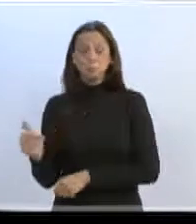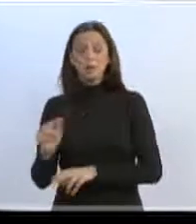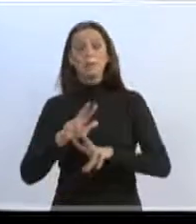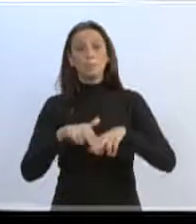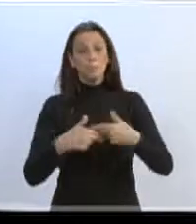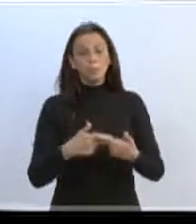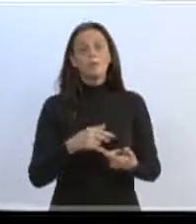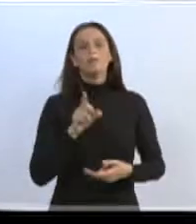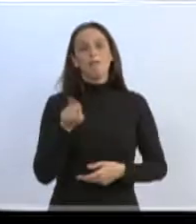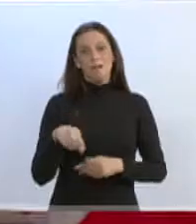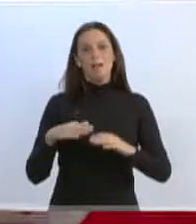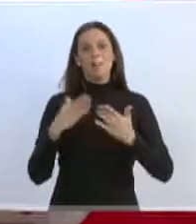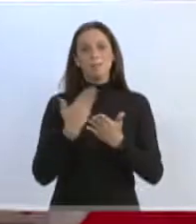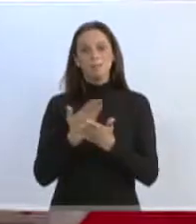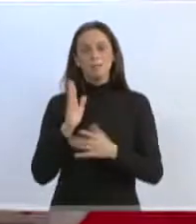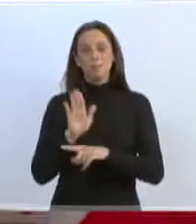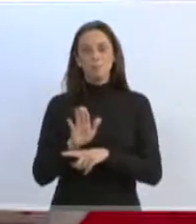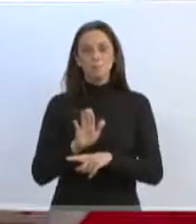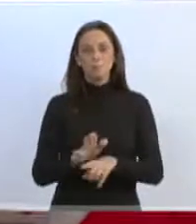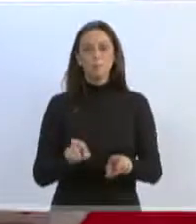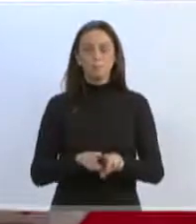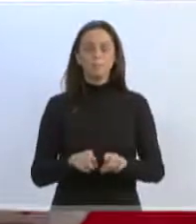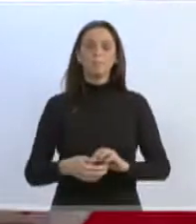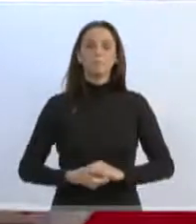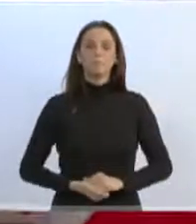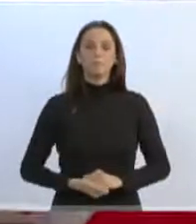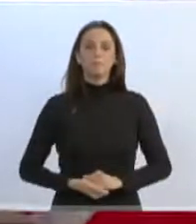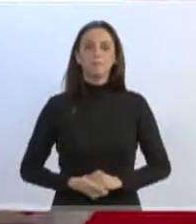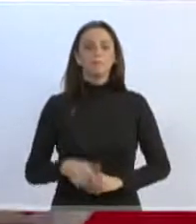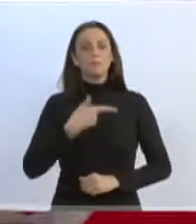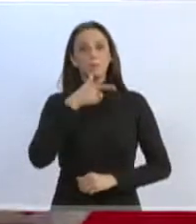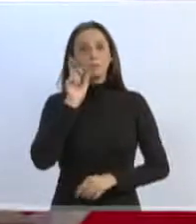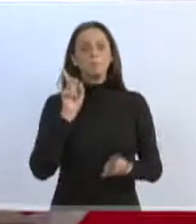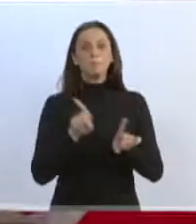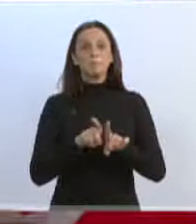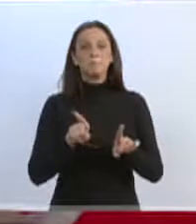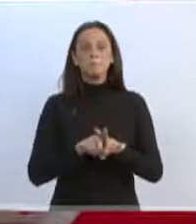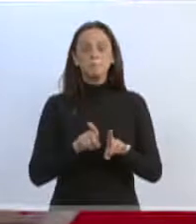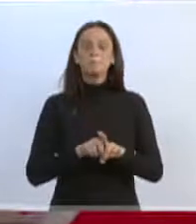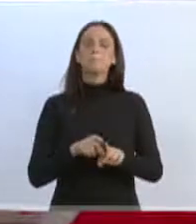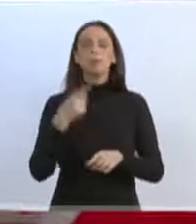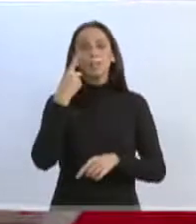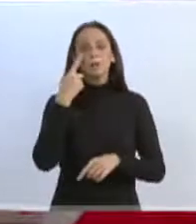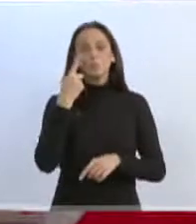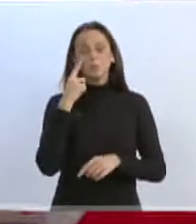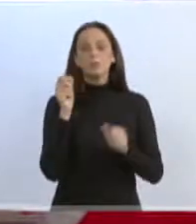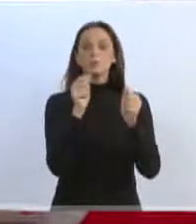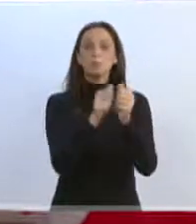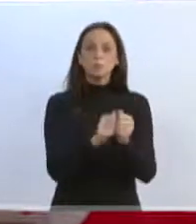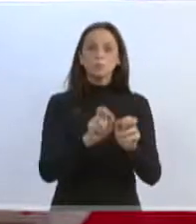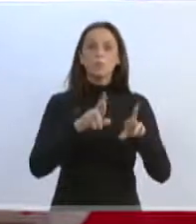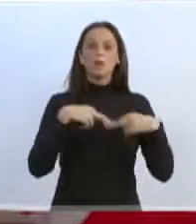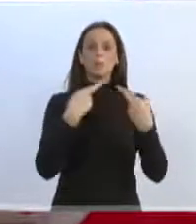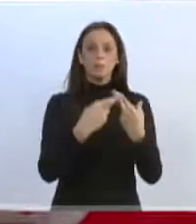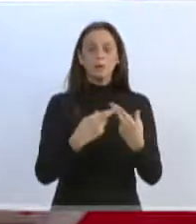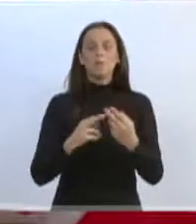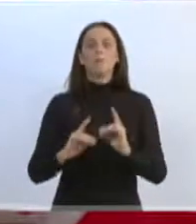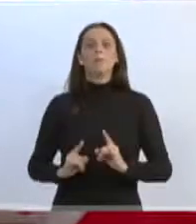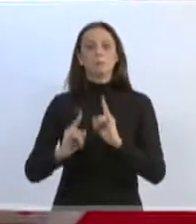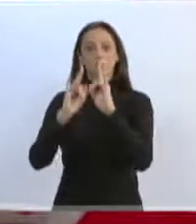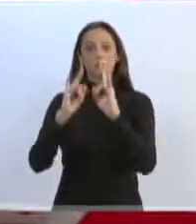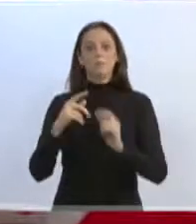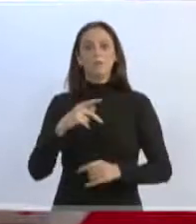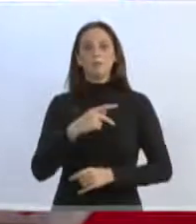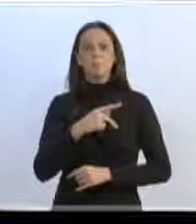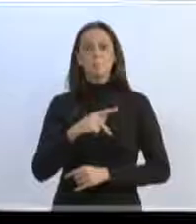Por fim, ontem também estive acompanhando a ordem de serviço para a reforma do prédio da Policlínica, que por inúmeras vezes também cobramos atenção através de